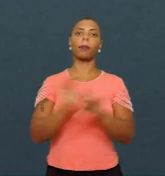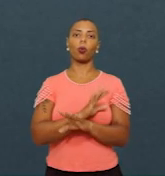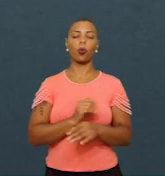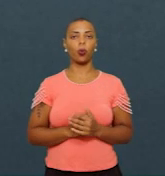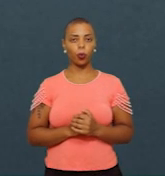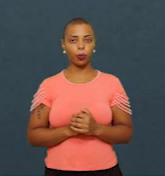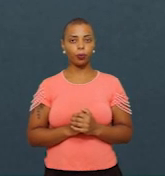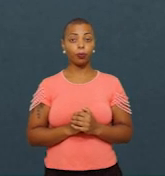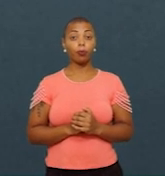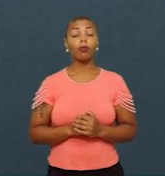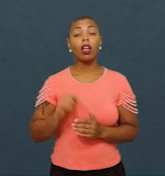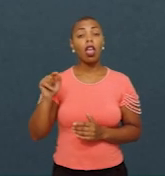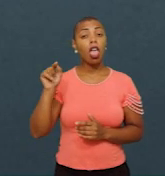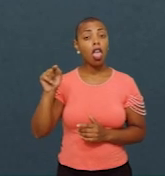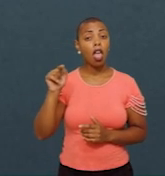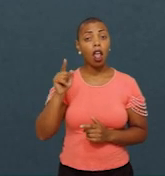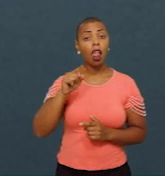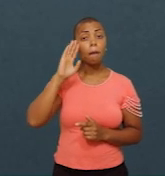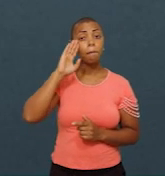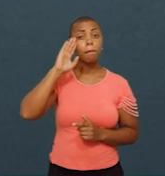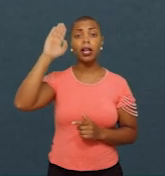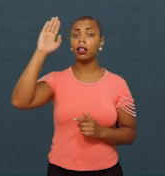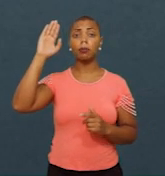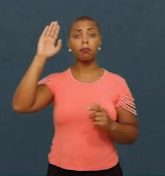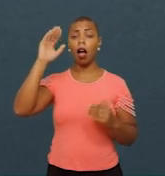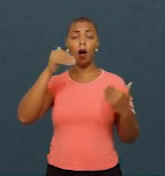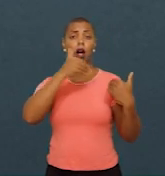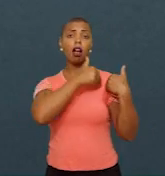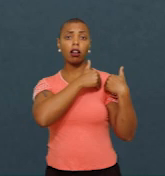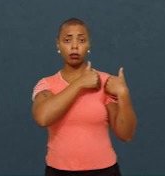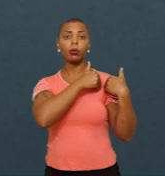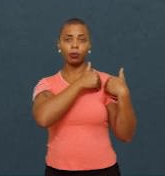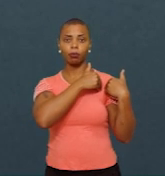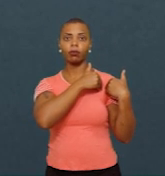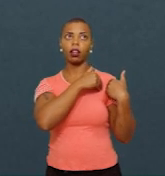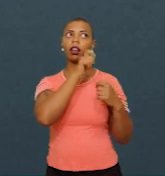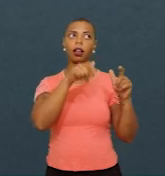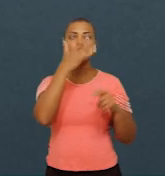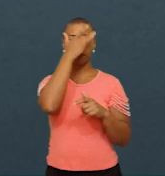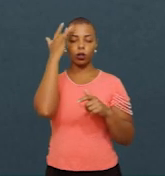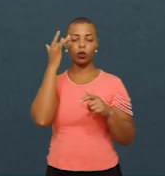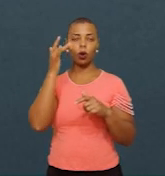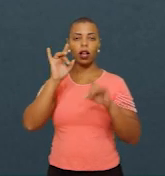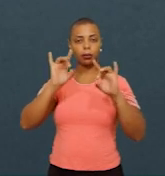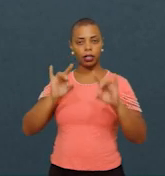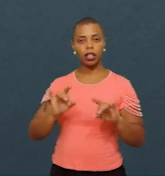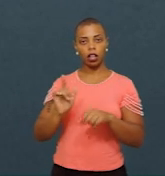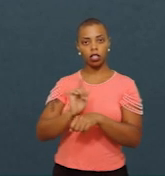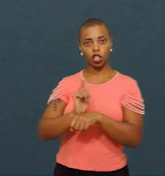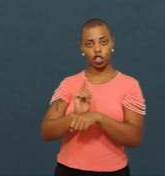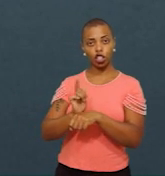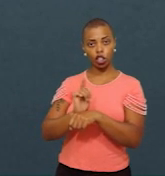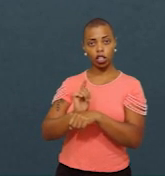Ele é o principal responsável, dizem os especialistas em gestão escolar, em